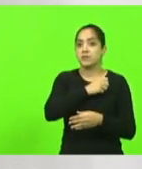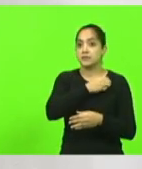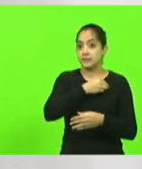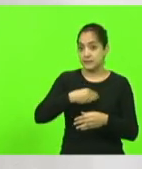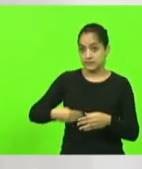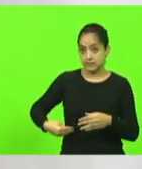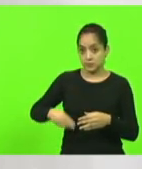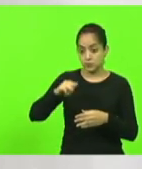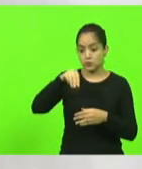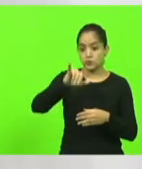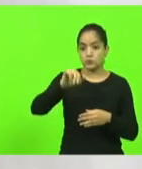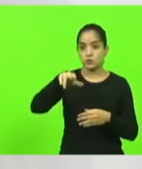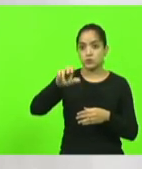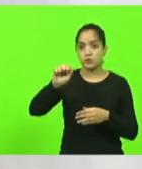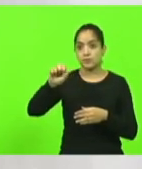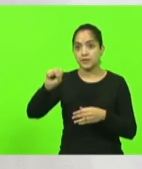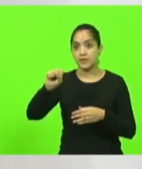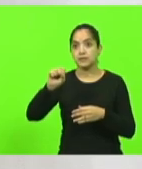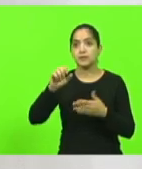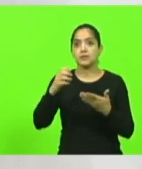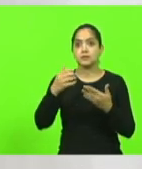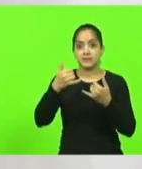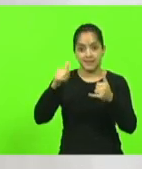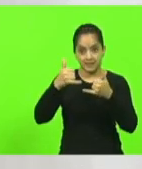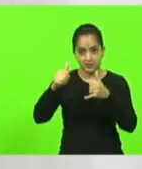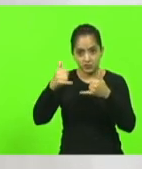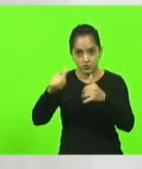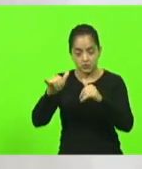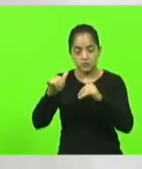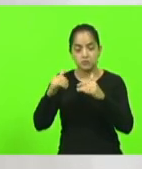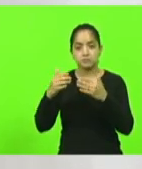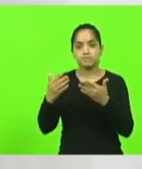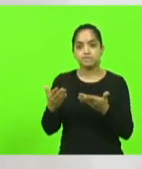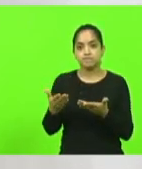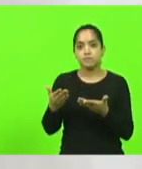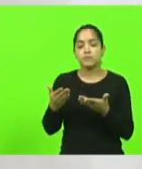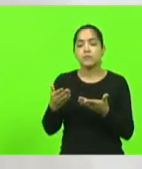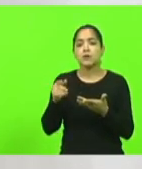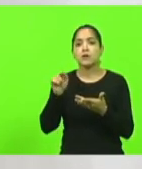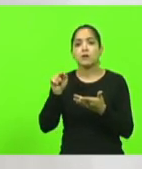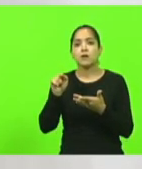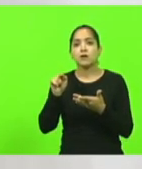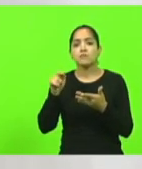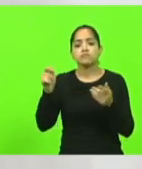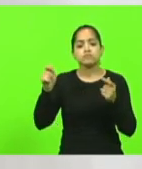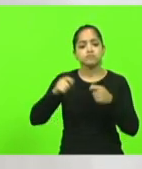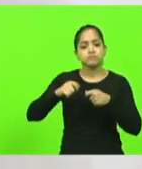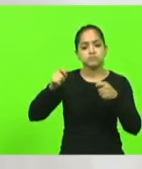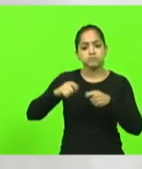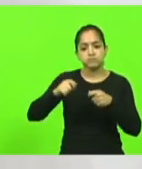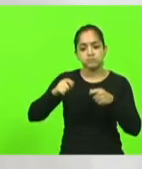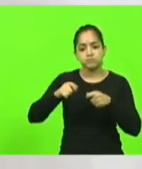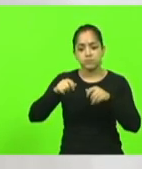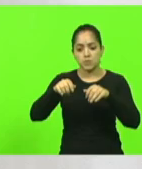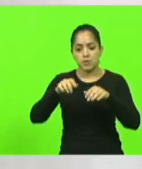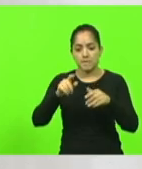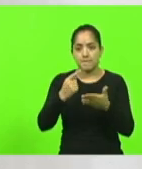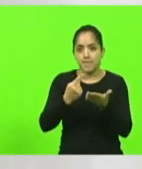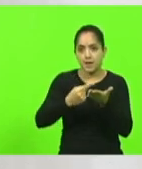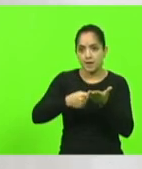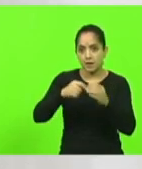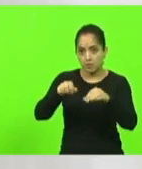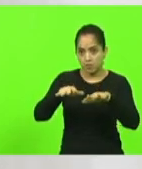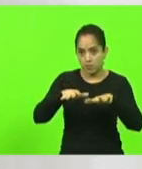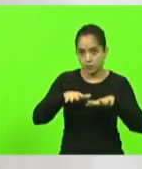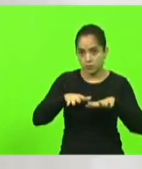ministro almirante de esquadra, Bento Albuquerque, sobre a possibilidade de fazer uma audiência ou